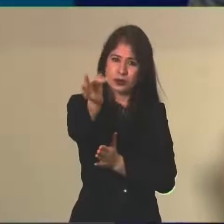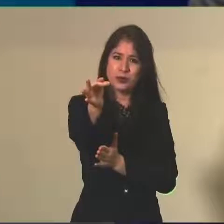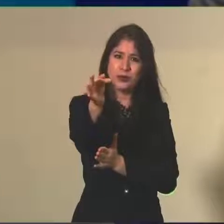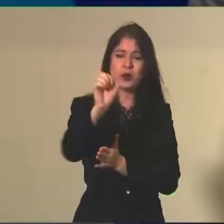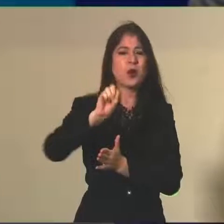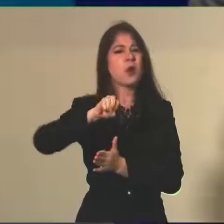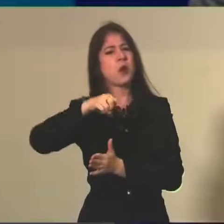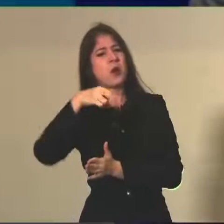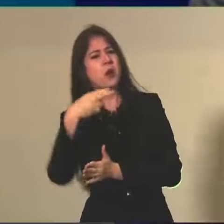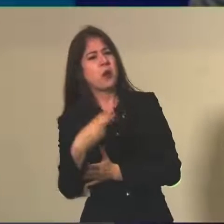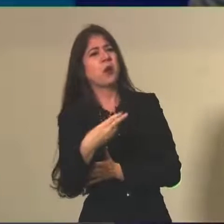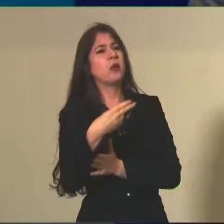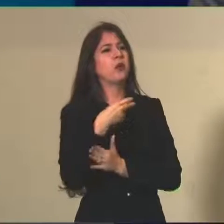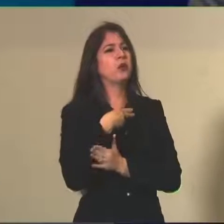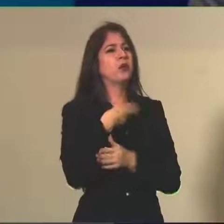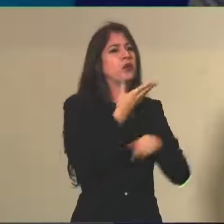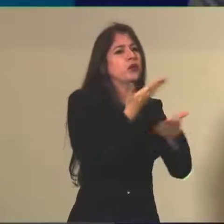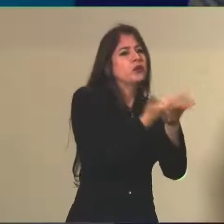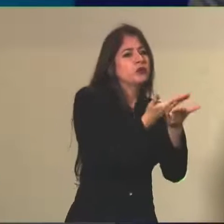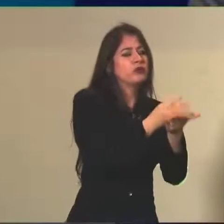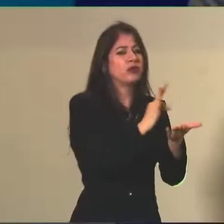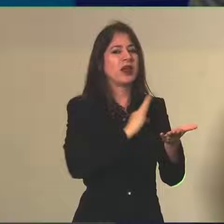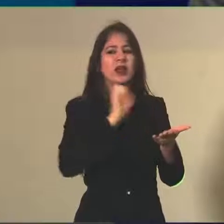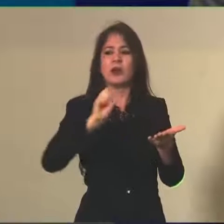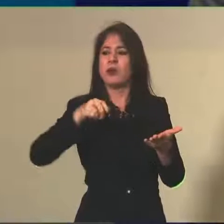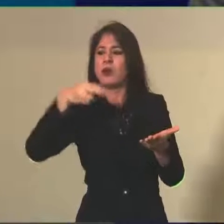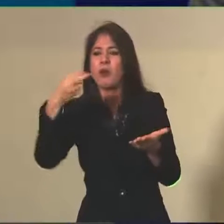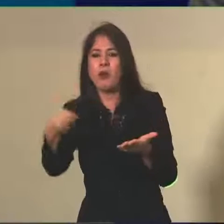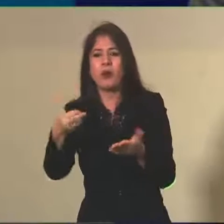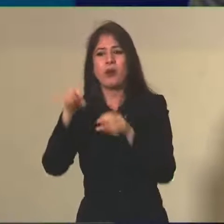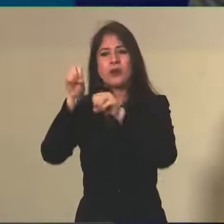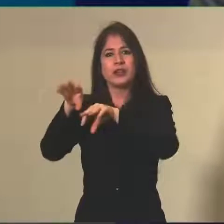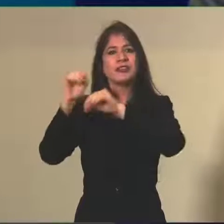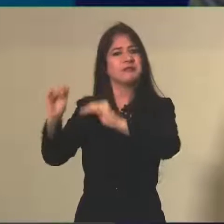empreender, seja ela ir para o ensino técnico, seja ela ir para o ensino superior